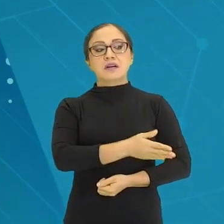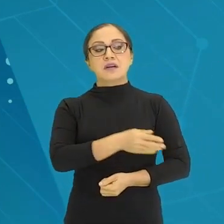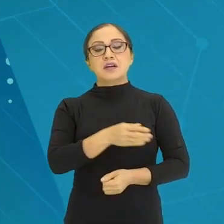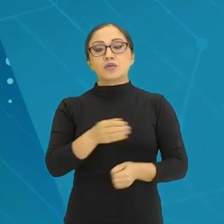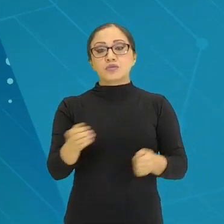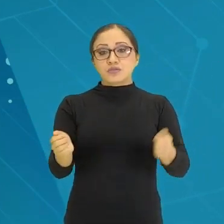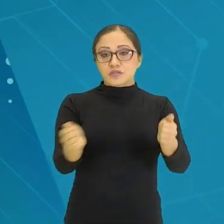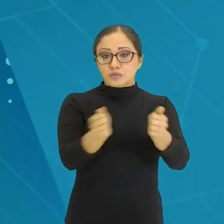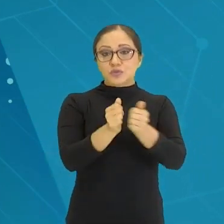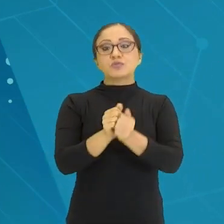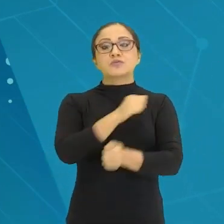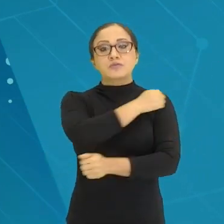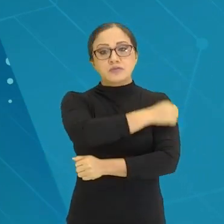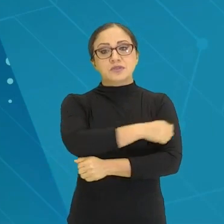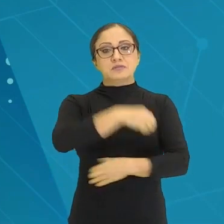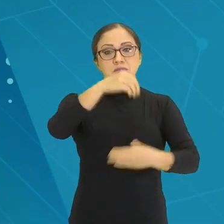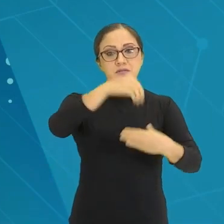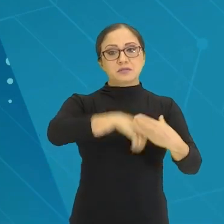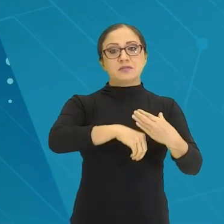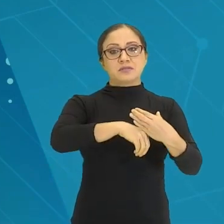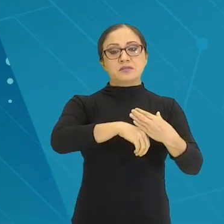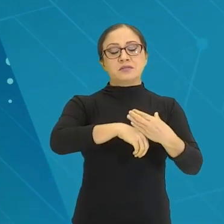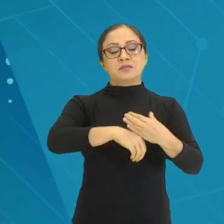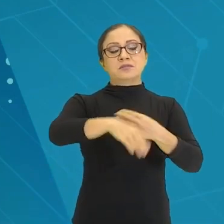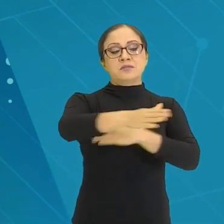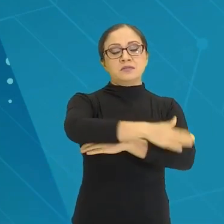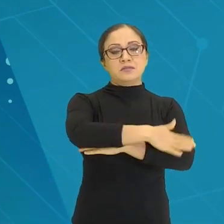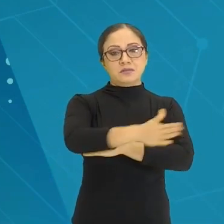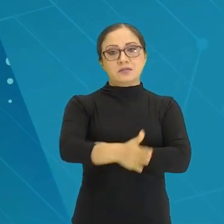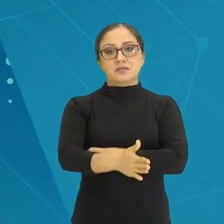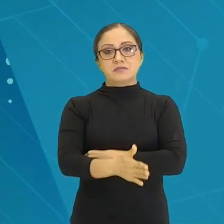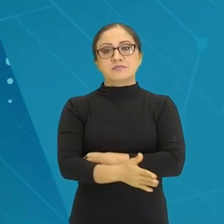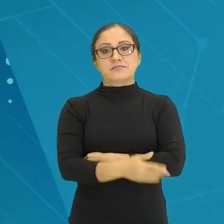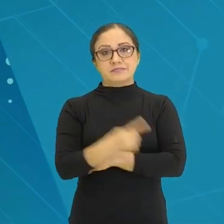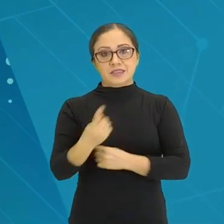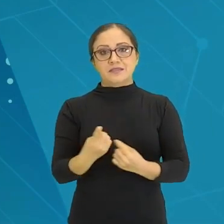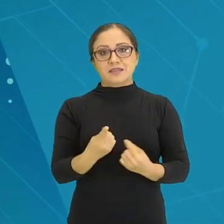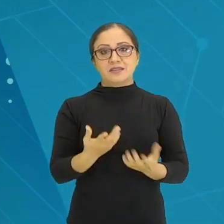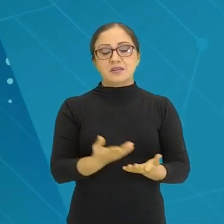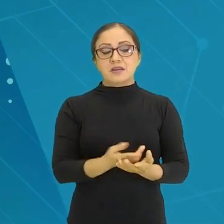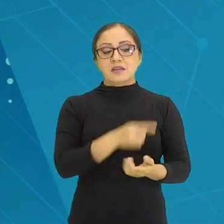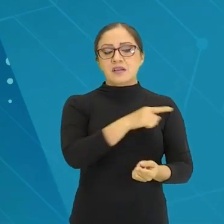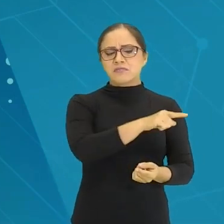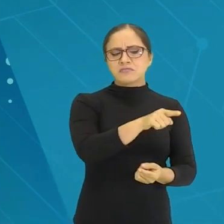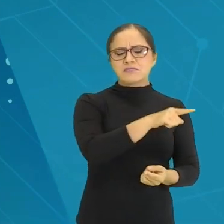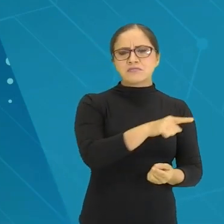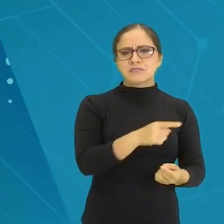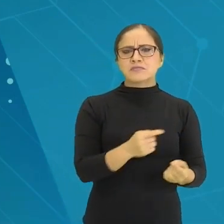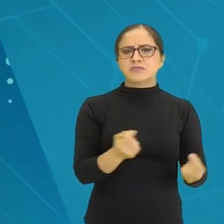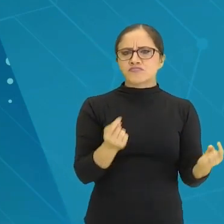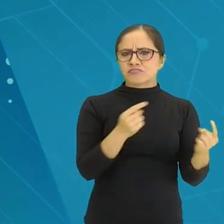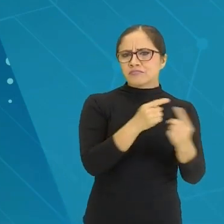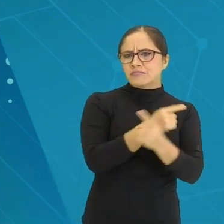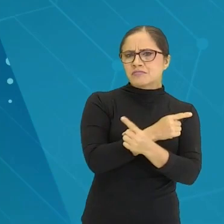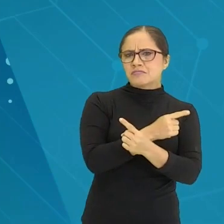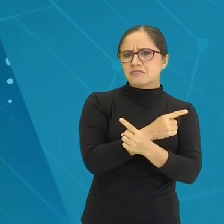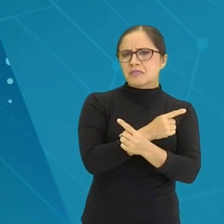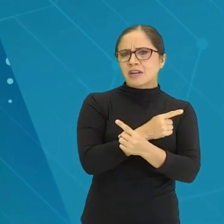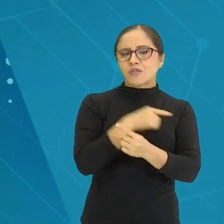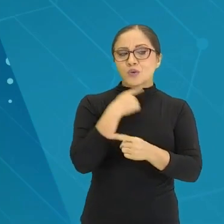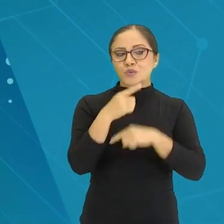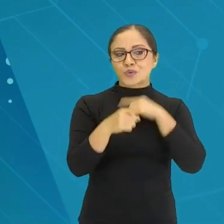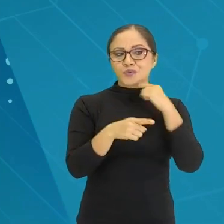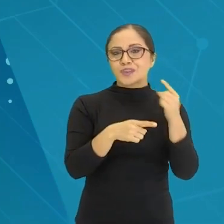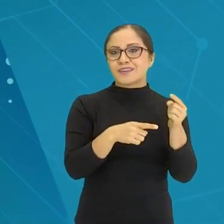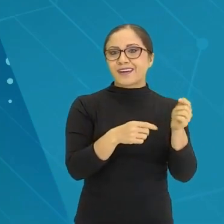argumento entre si. Vai haver argumentação contra argumentação. Eles vão duvidar de si, tá? Isso é um ponto